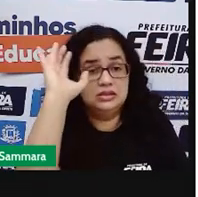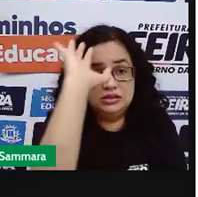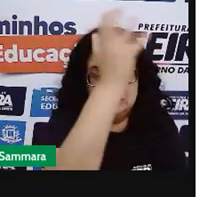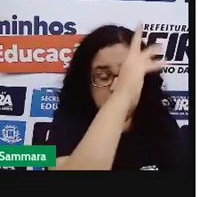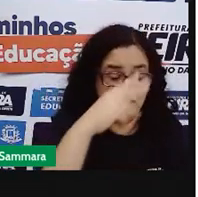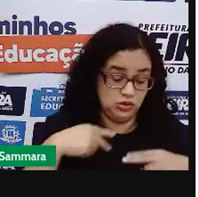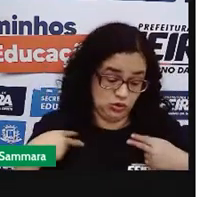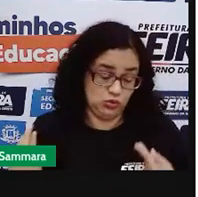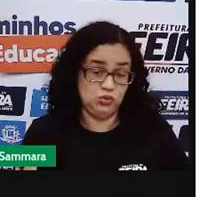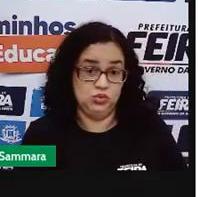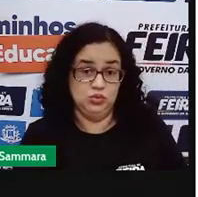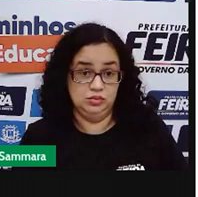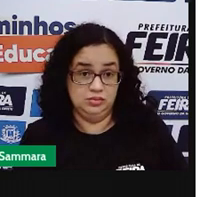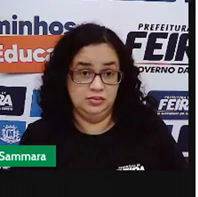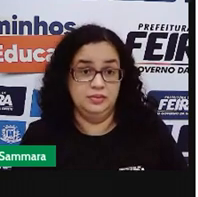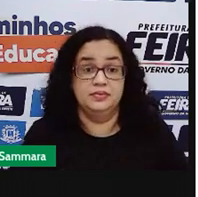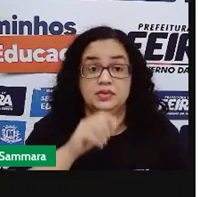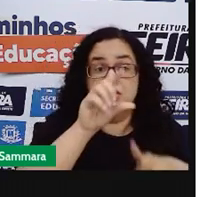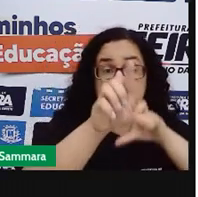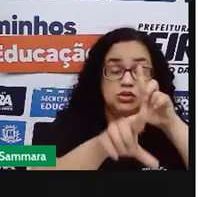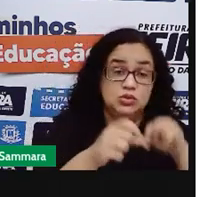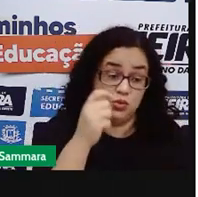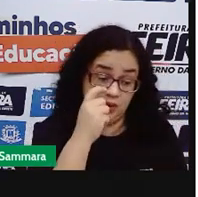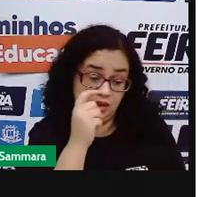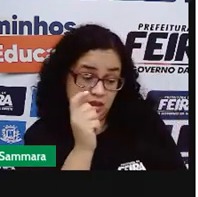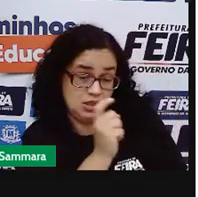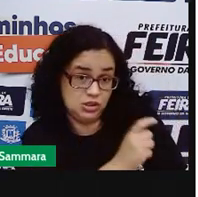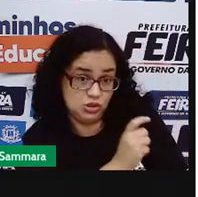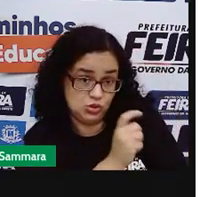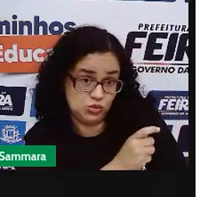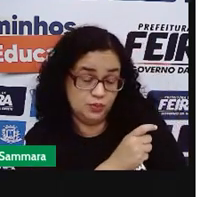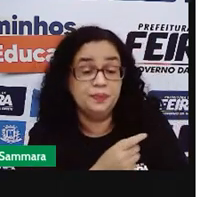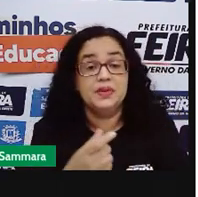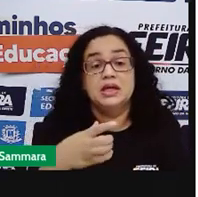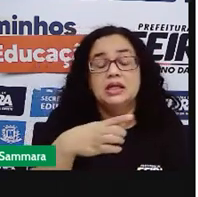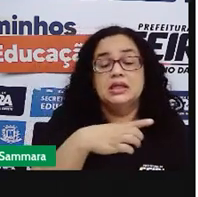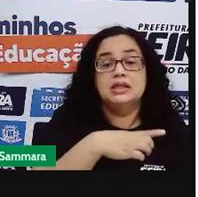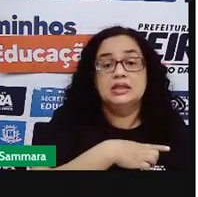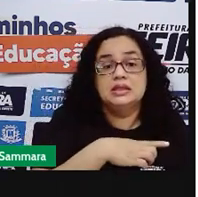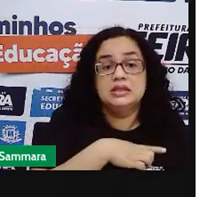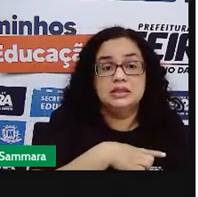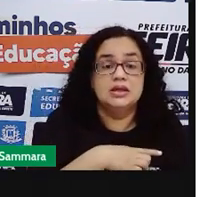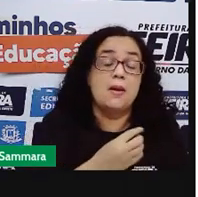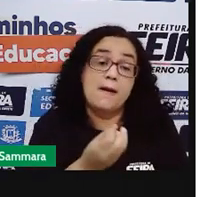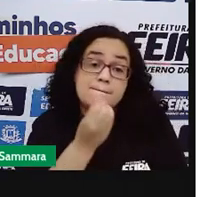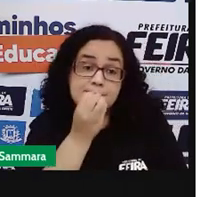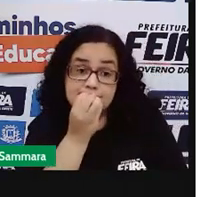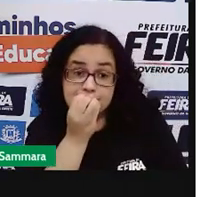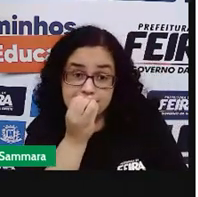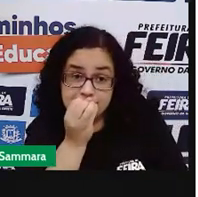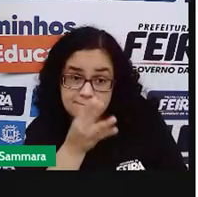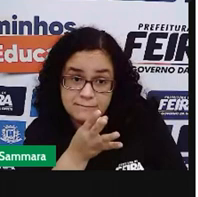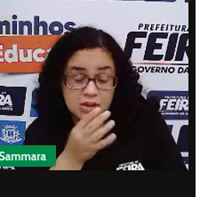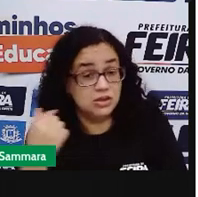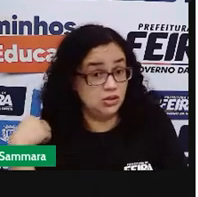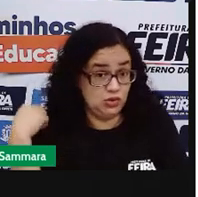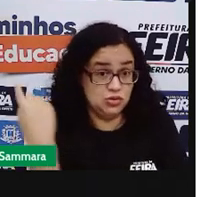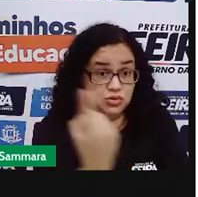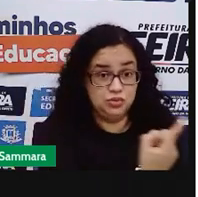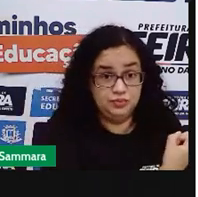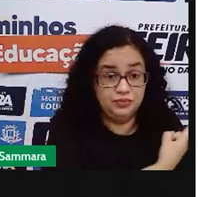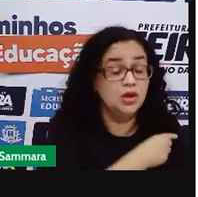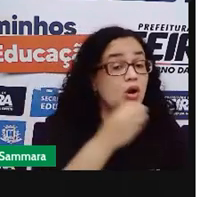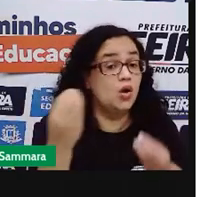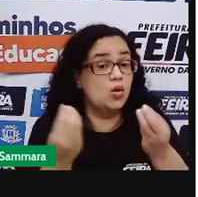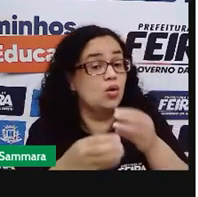ciências humanas. A seleção do lixo promove tanto o bem-estar nosso, quanto